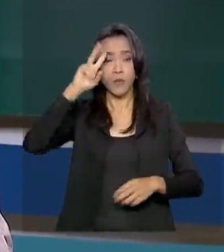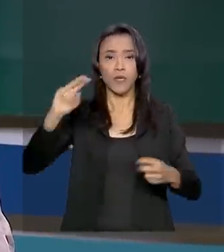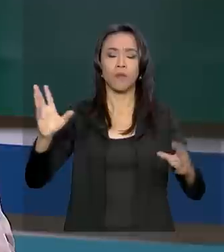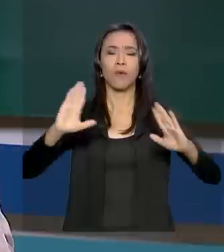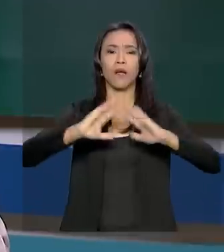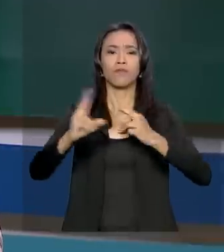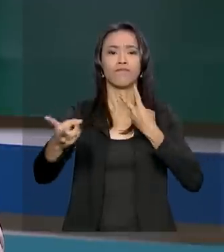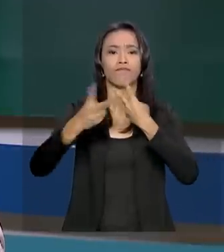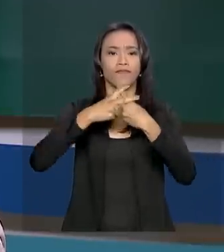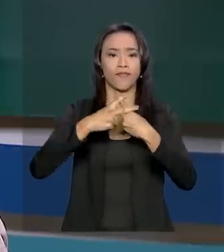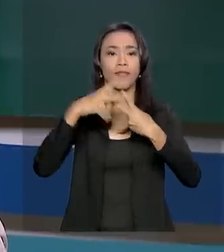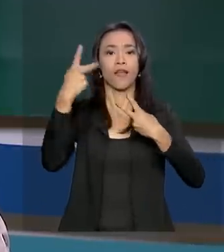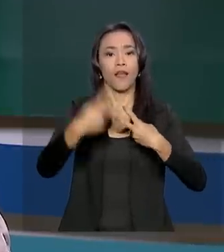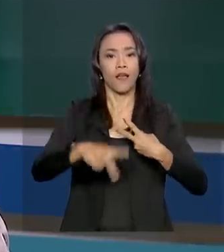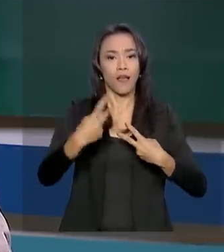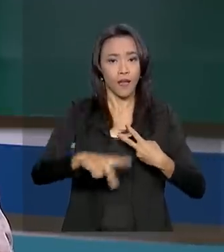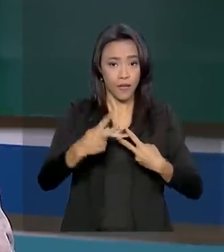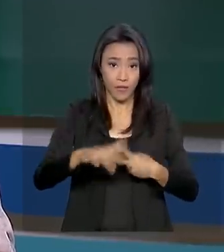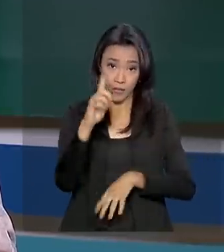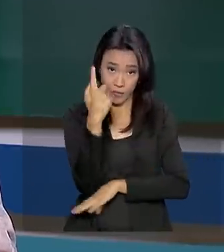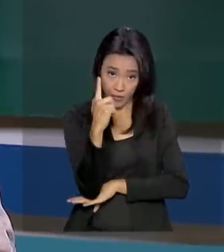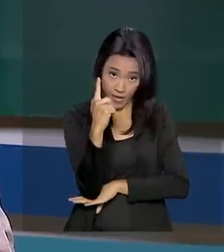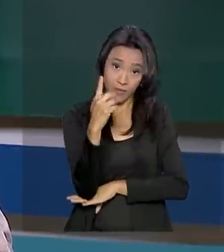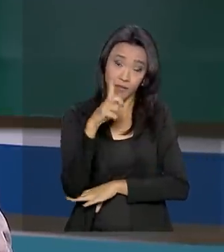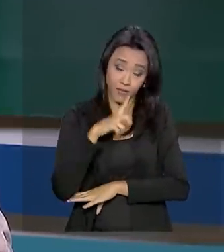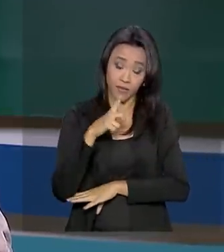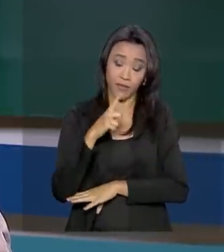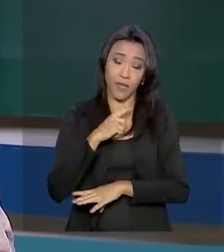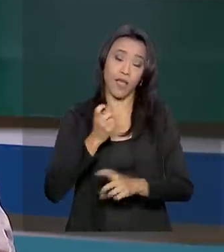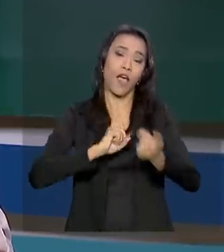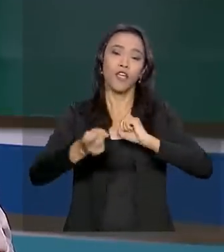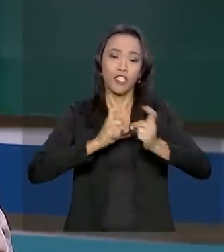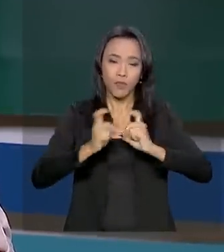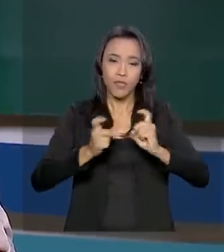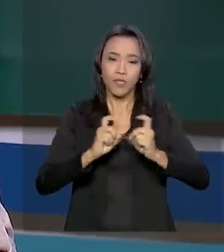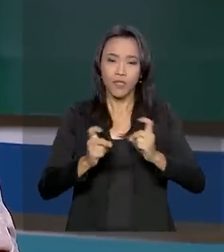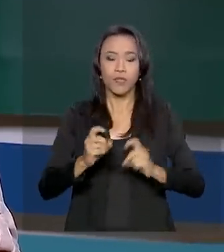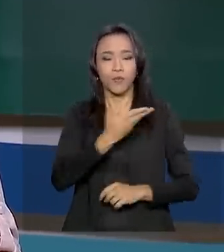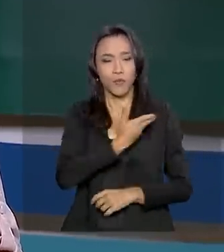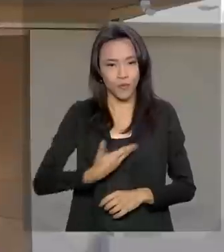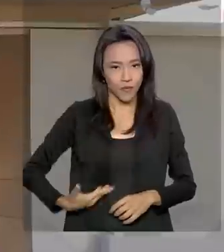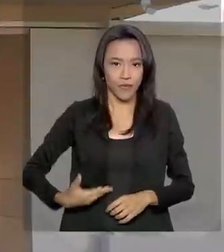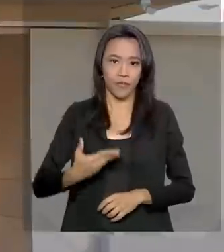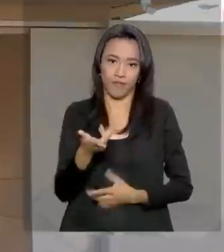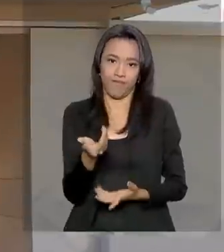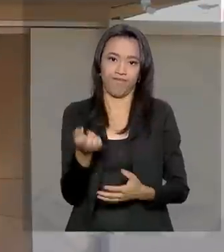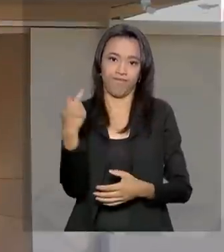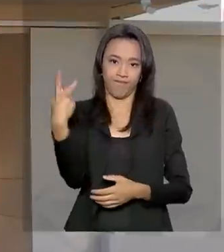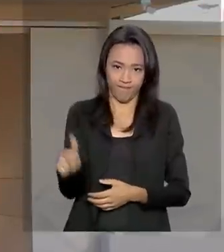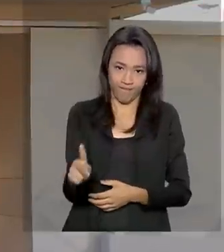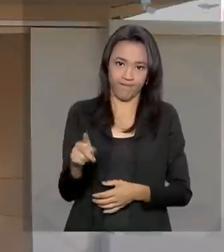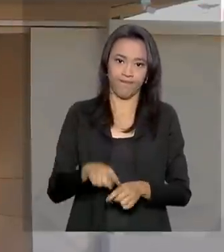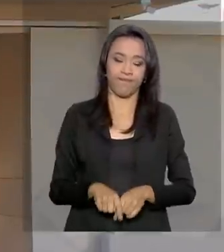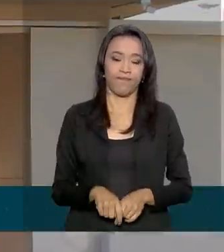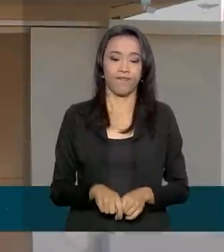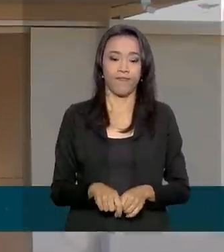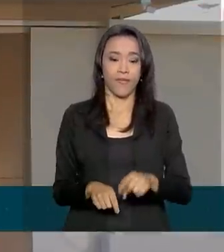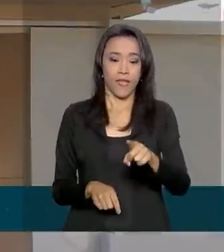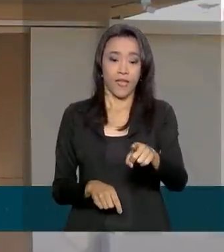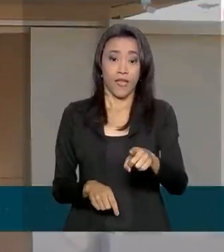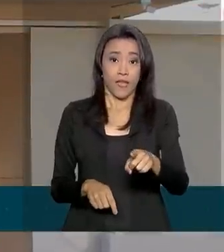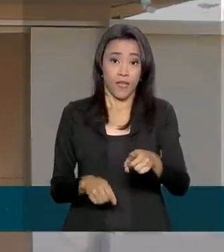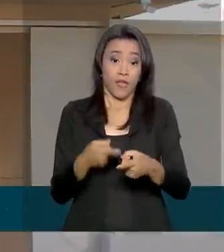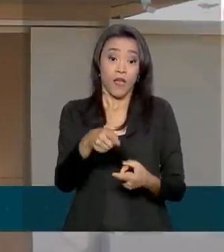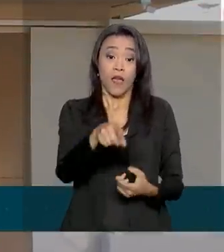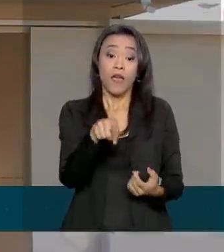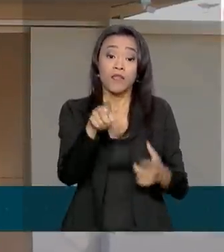de Goiás. A obra tem financiamento do governo federal e gestão do governo de Goiás. A Penitenciária de Segurança